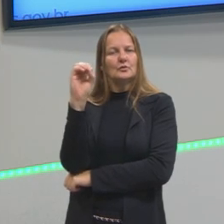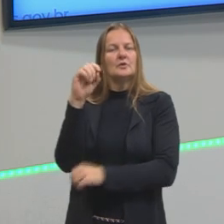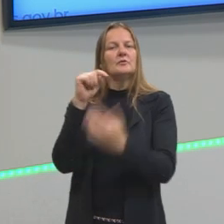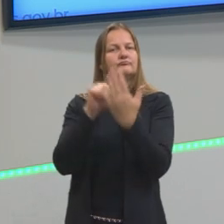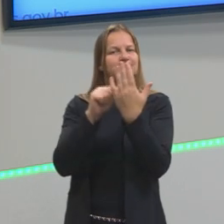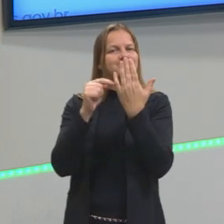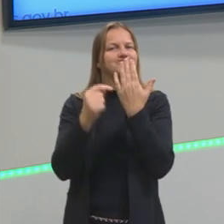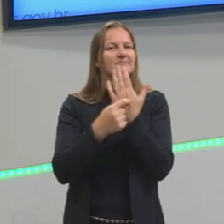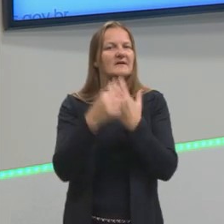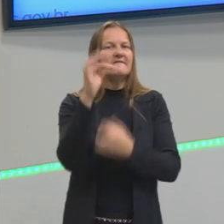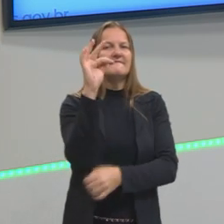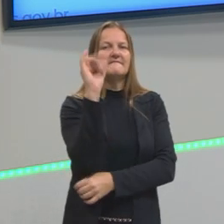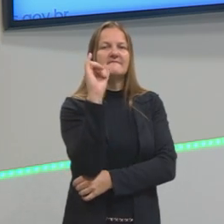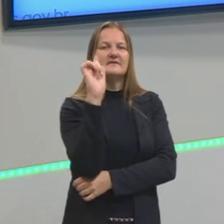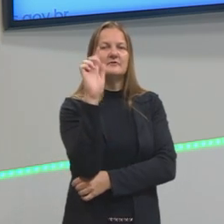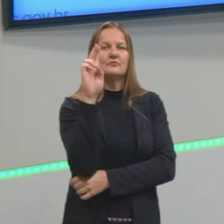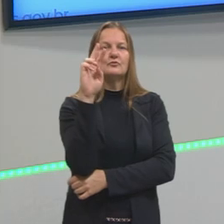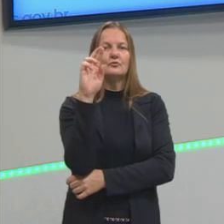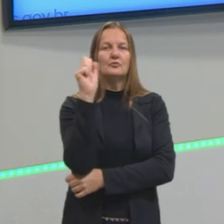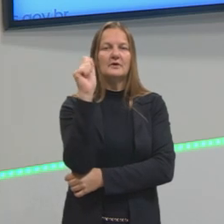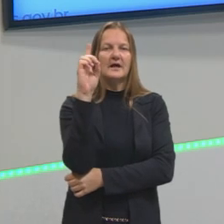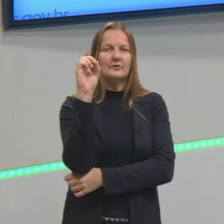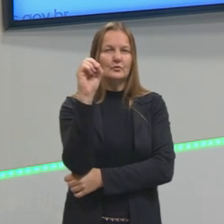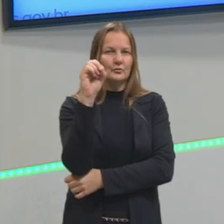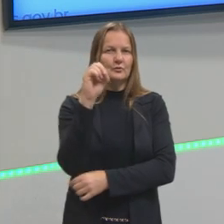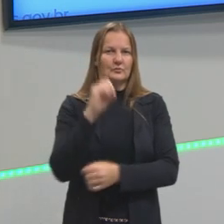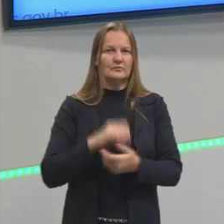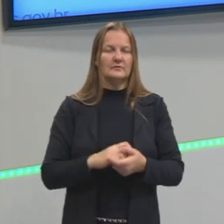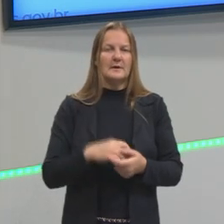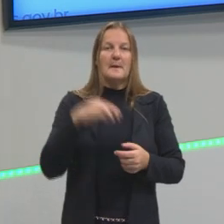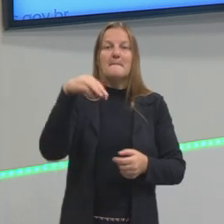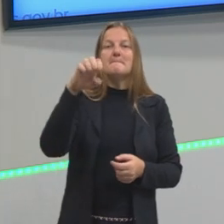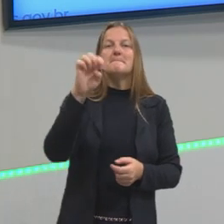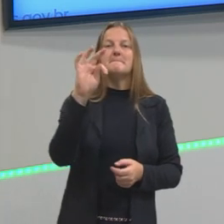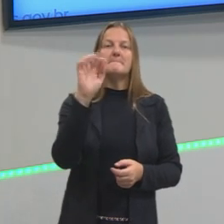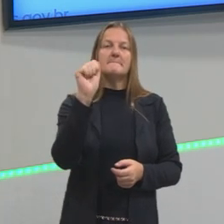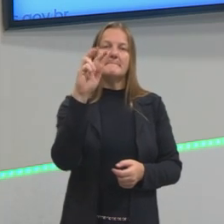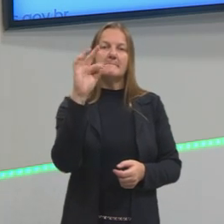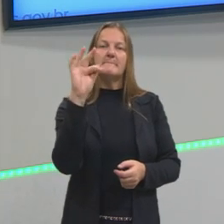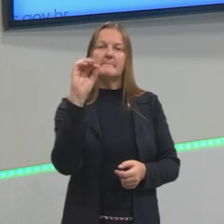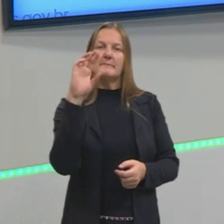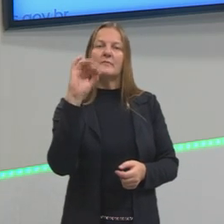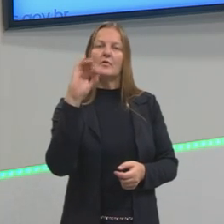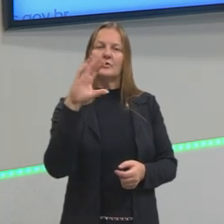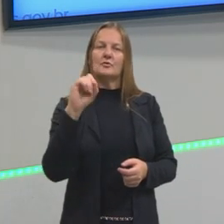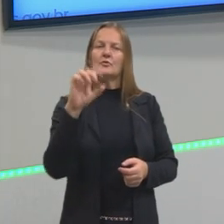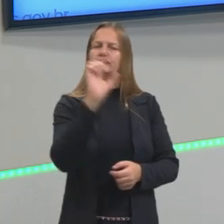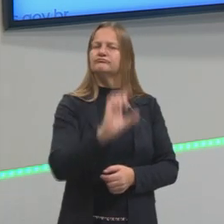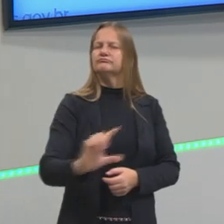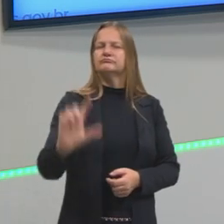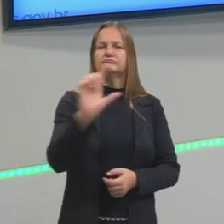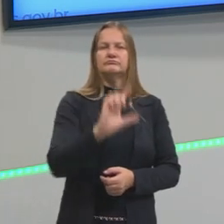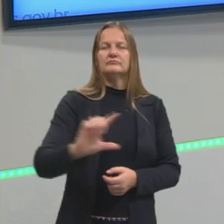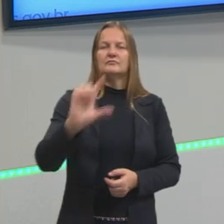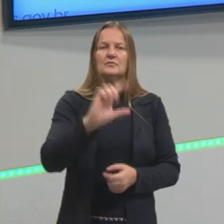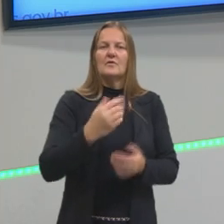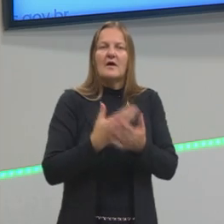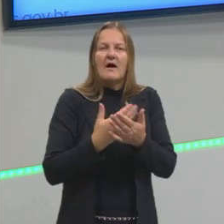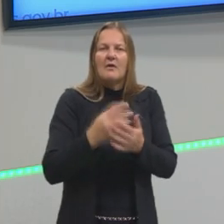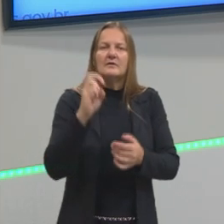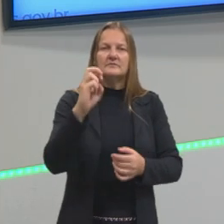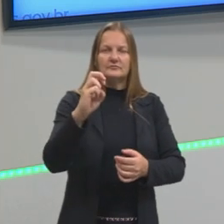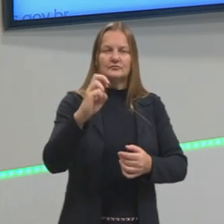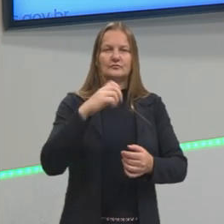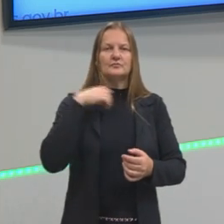denotação. Aqui a gente vai ter esses usos muito mais literários. Lembram lá na nossa aula 5, quando eu